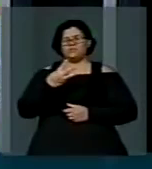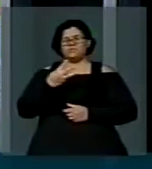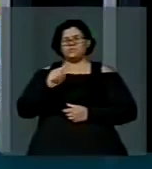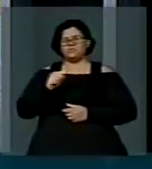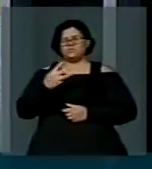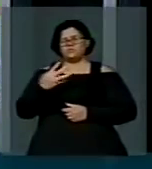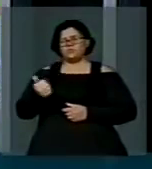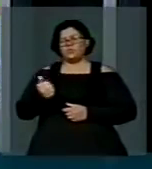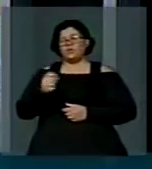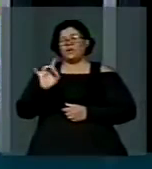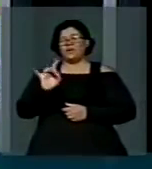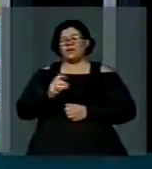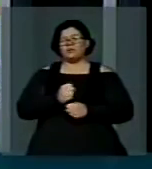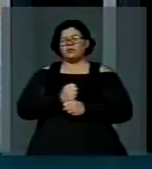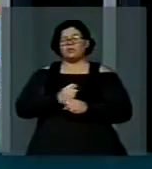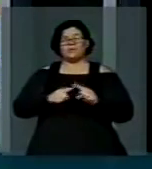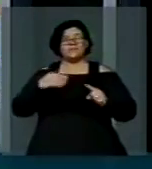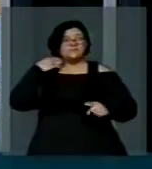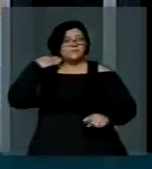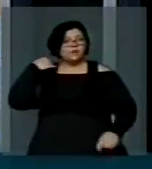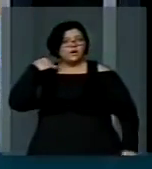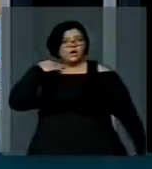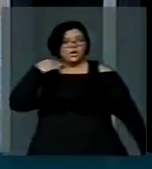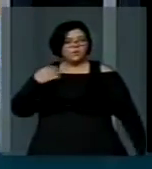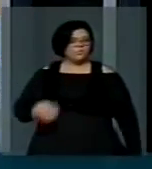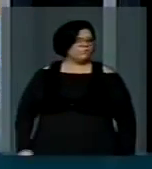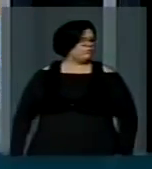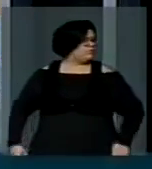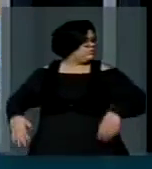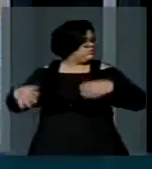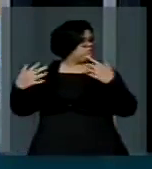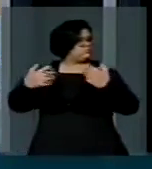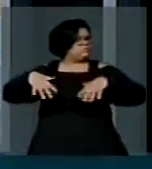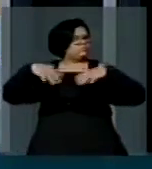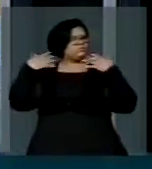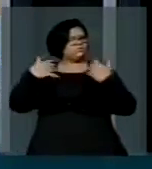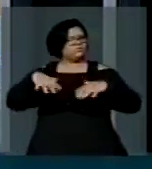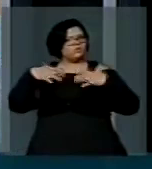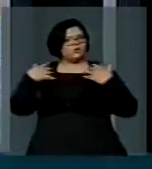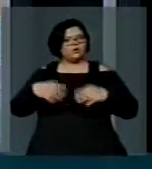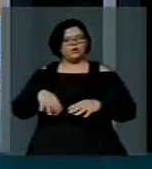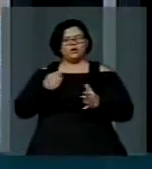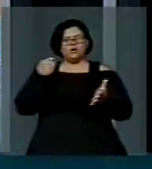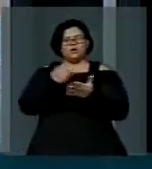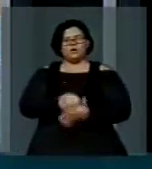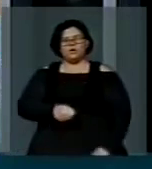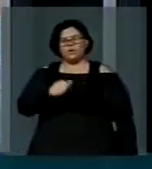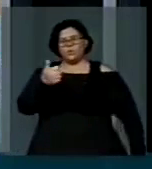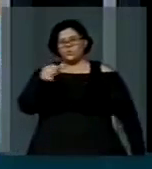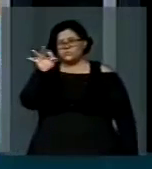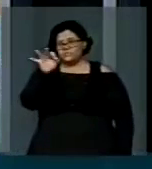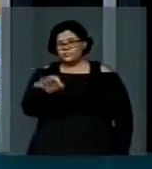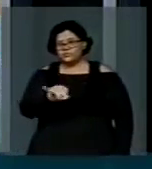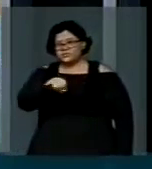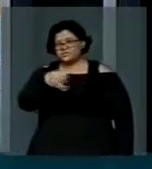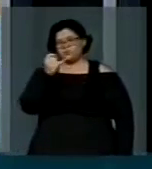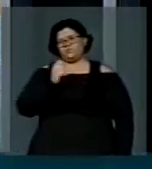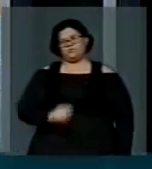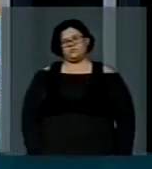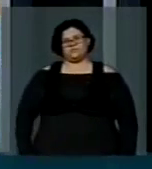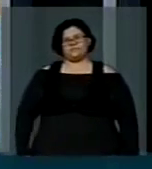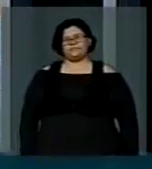enquanto para os rentistas e os bancos internacionais, o governo do PT paga 11% de juros.